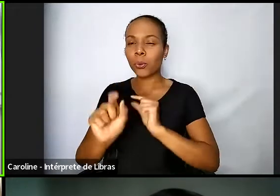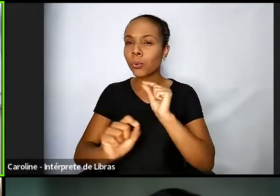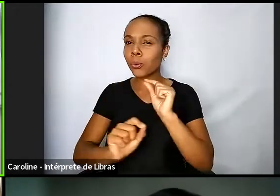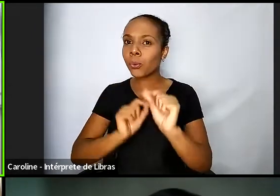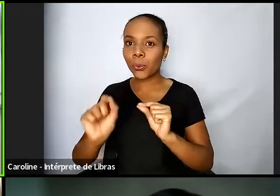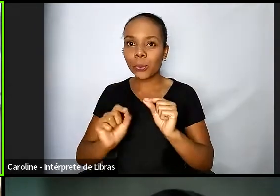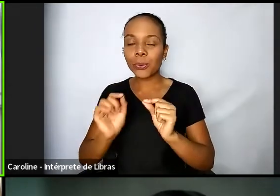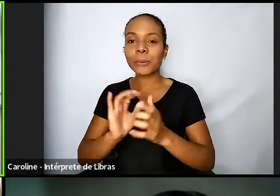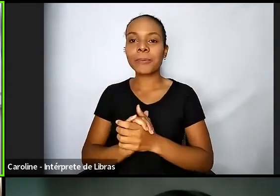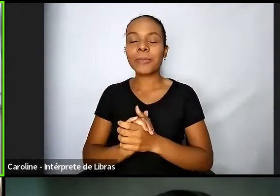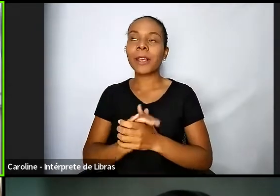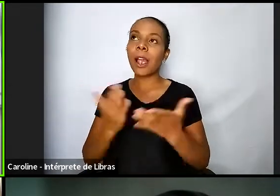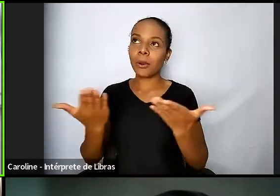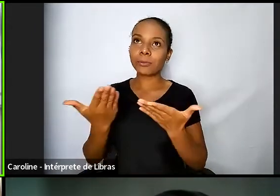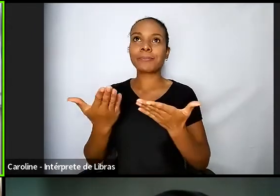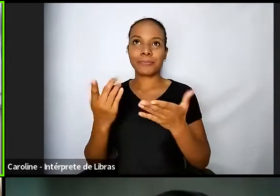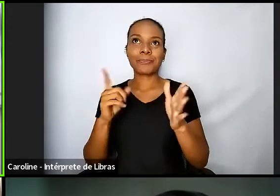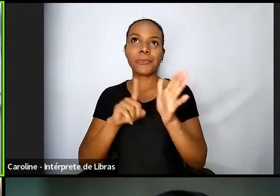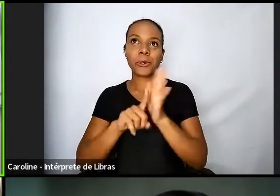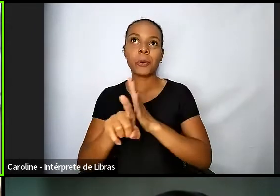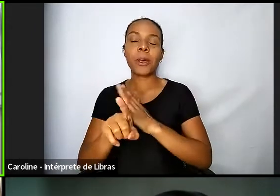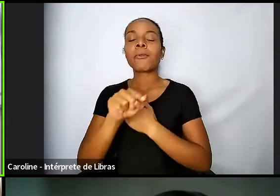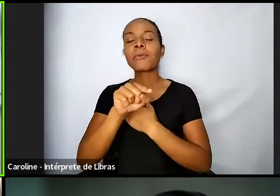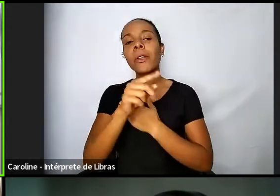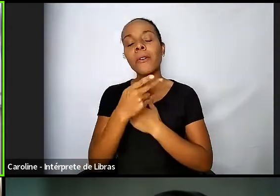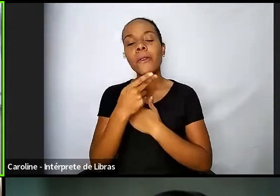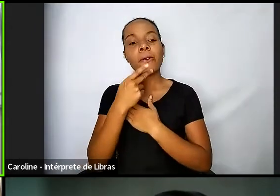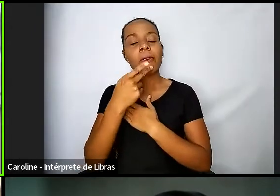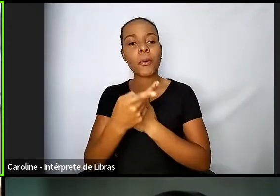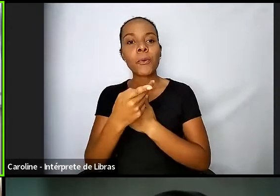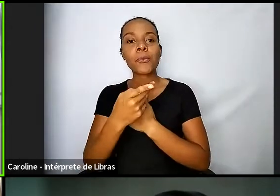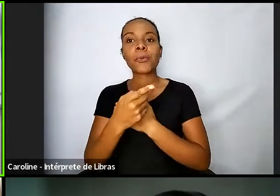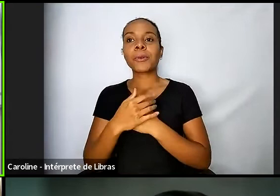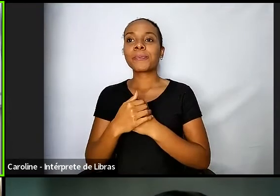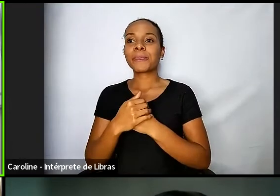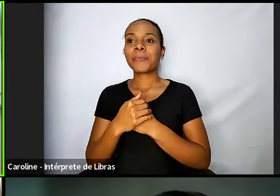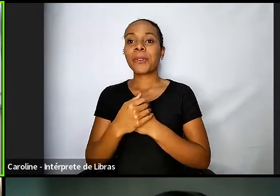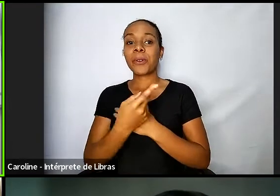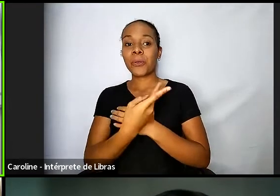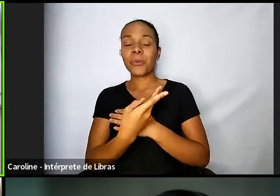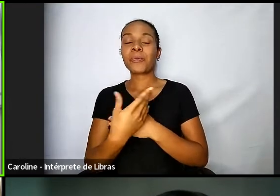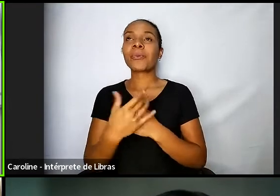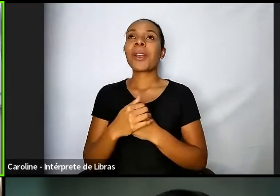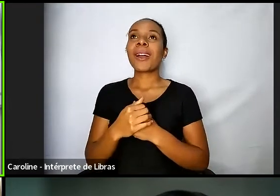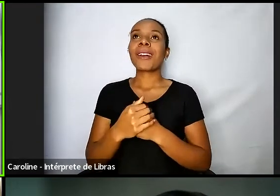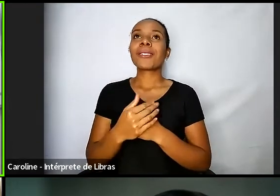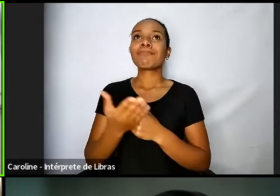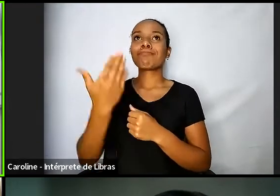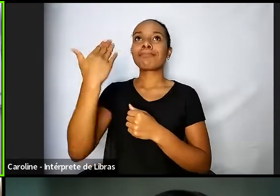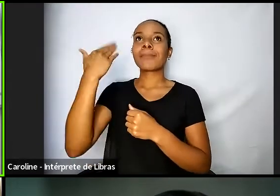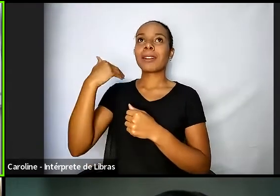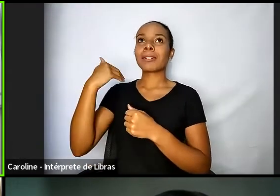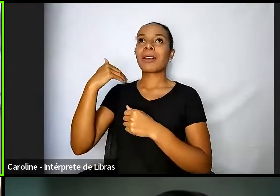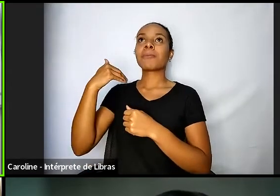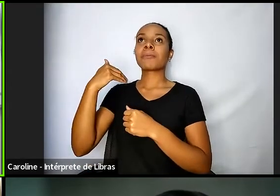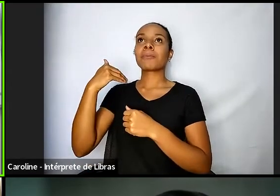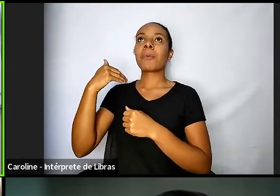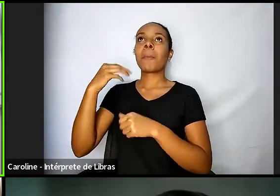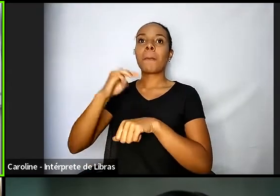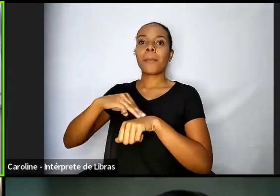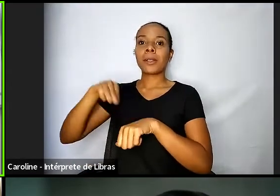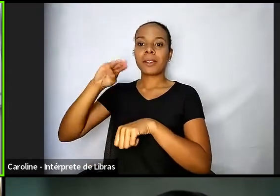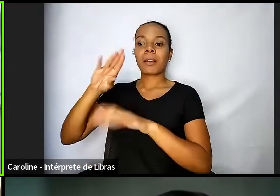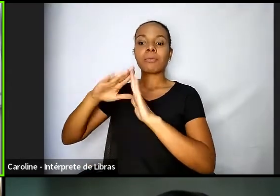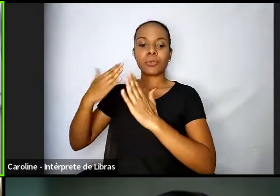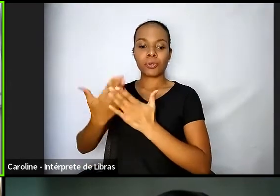perguntar assim você falou que nós nos conhecemos na aula lá da infância o mestrado que eu estou fazendo na escola nacional de formação